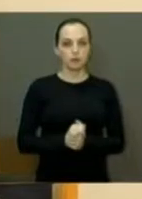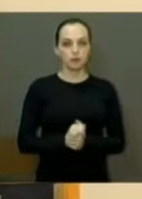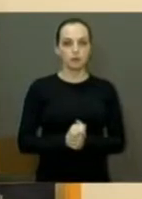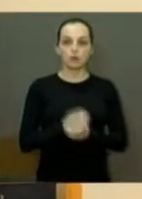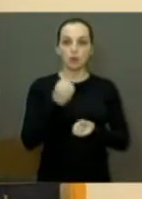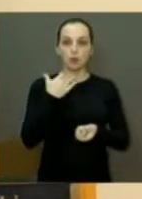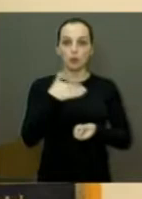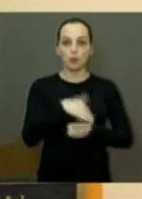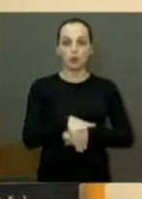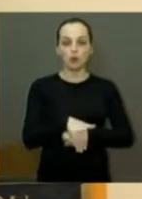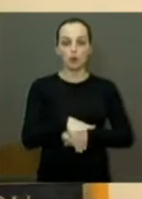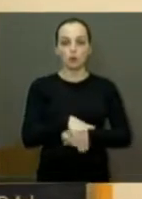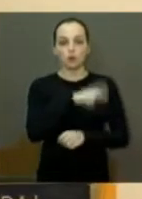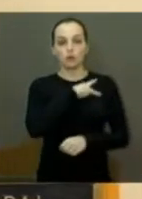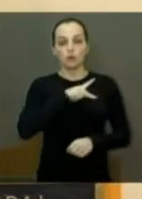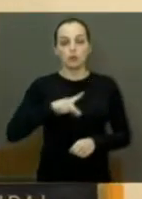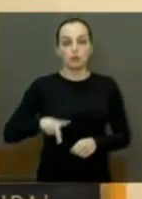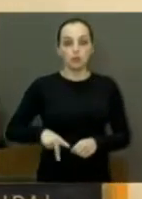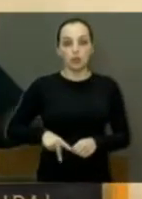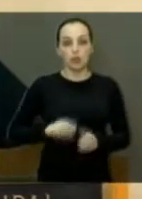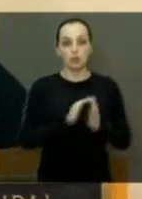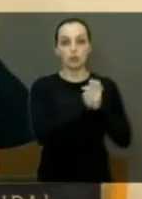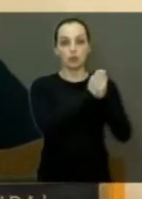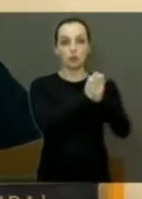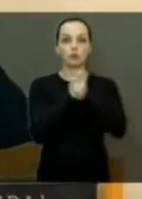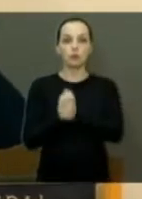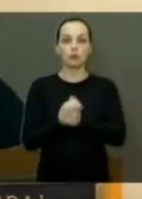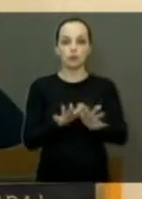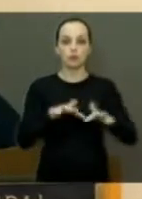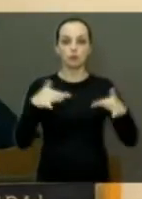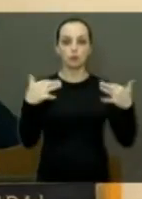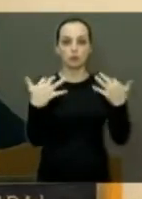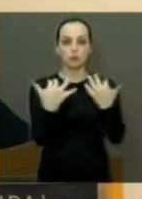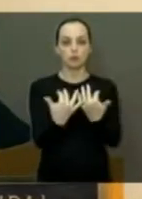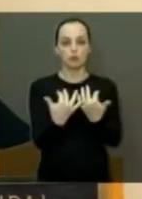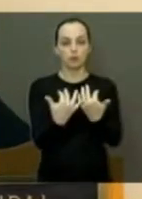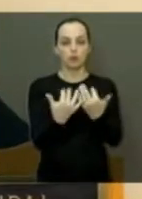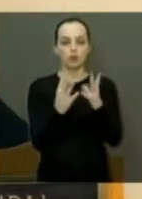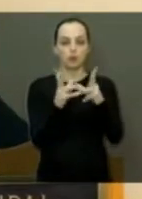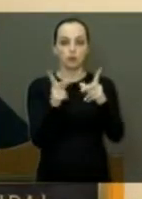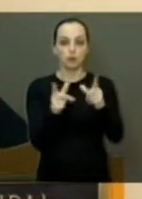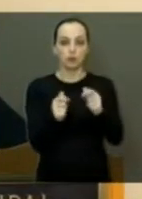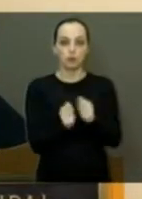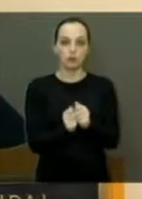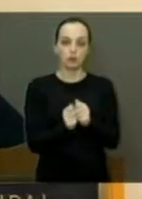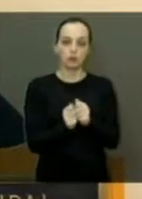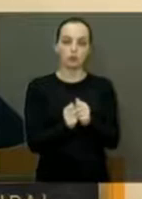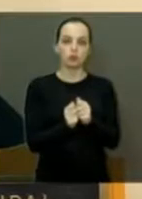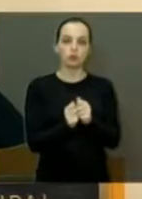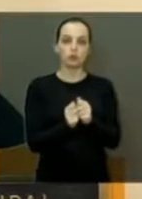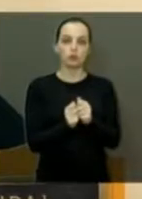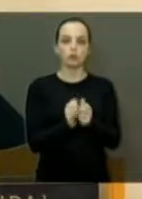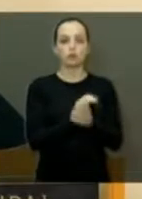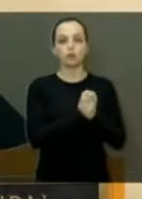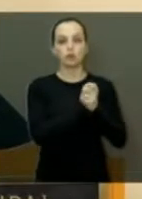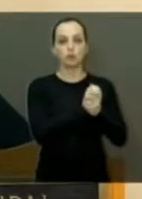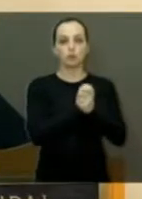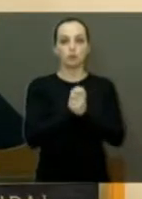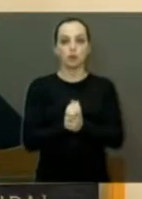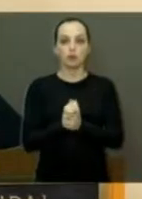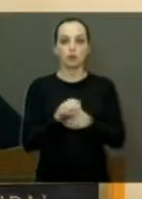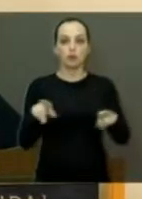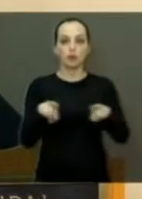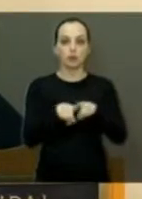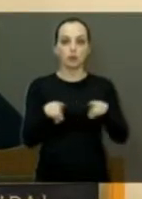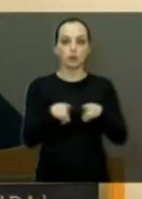Boa noite, presidente. Cumprimento o público presente e todos que estão nos acompanhando. Quero cumprimentar também de maneira